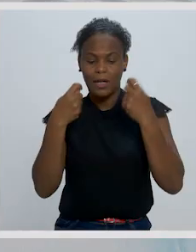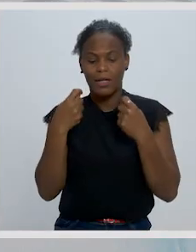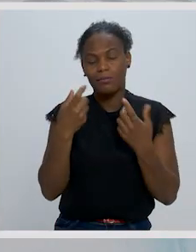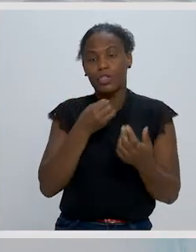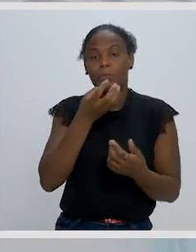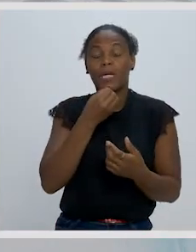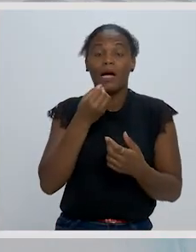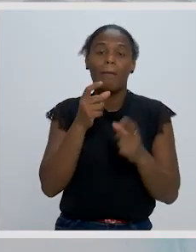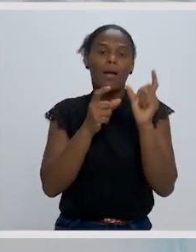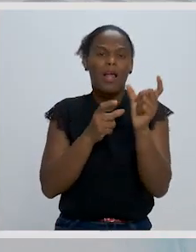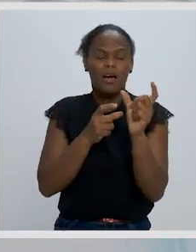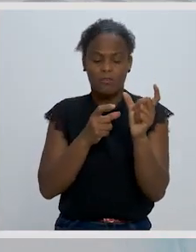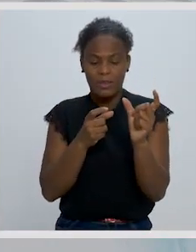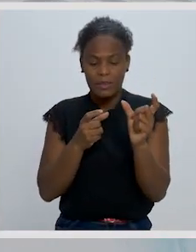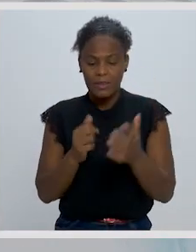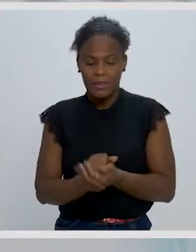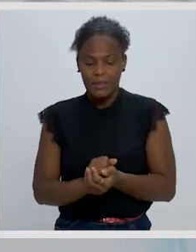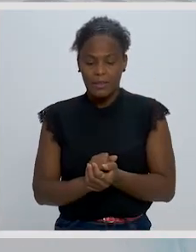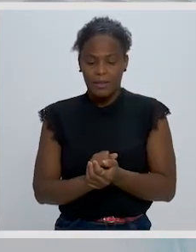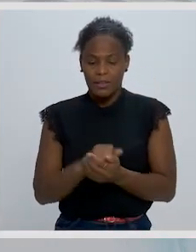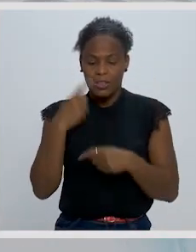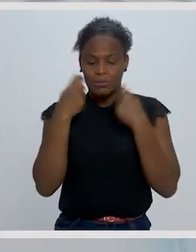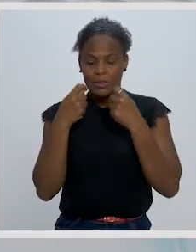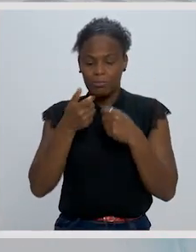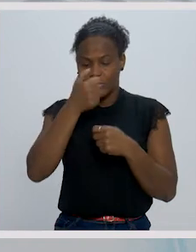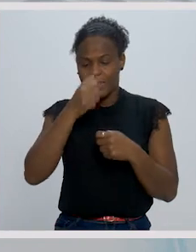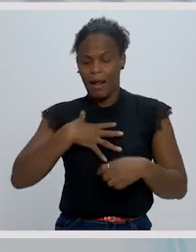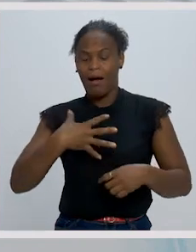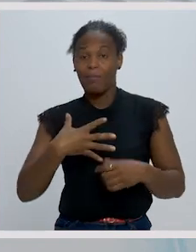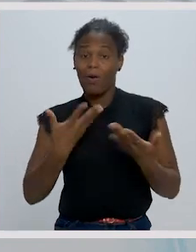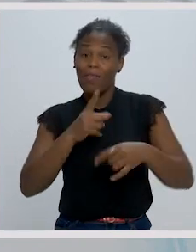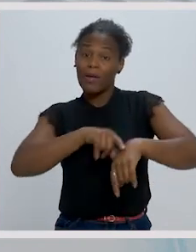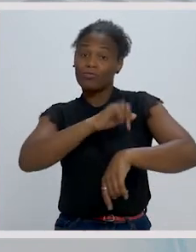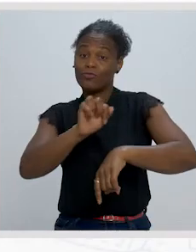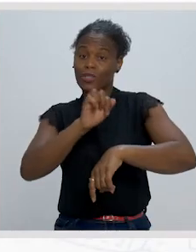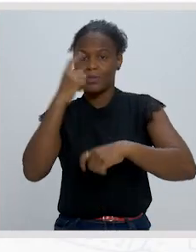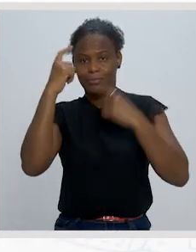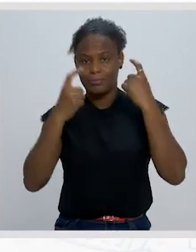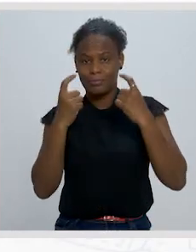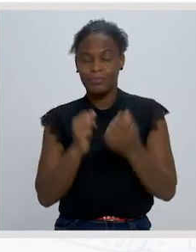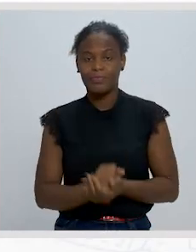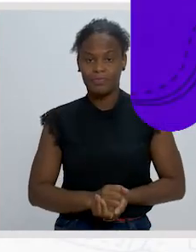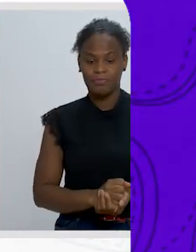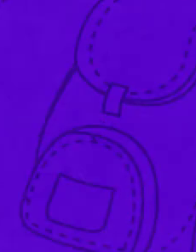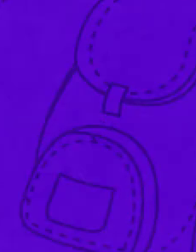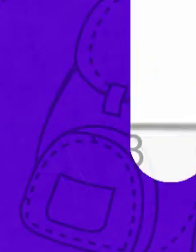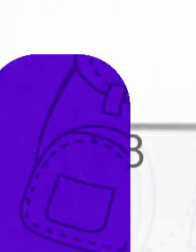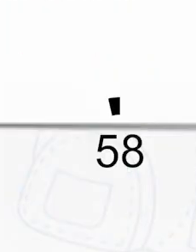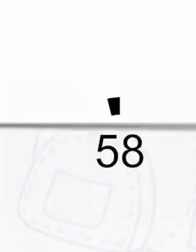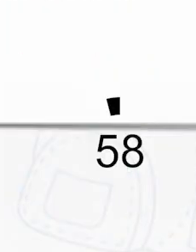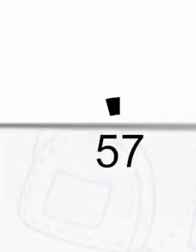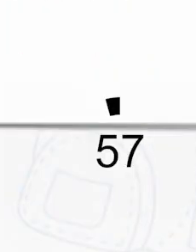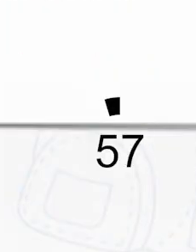e para que possam responder bem as questões deixo-vos agora um tempinho de reflexão as